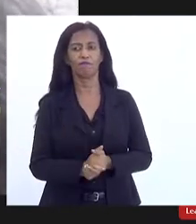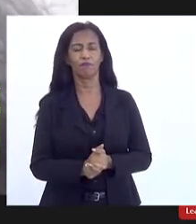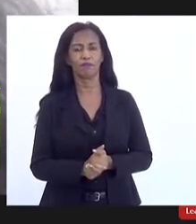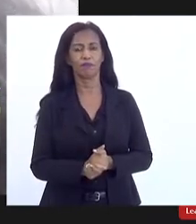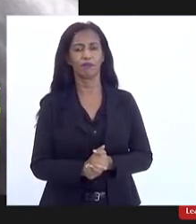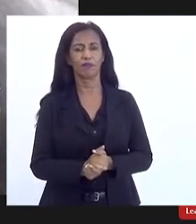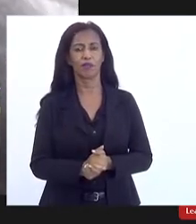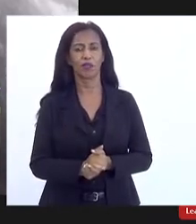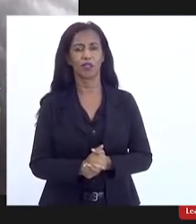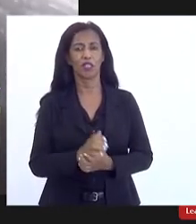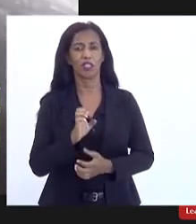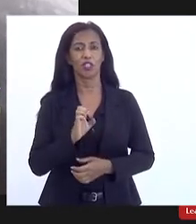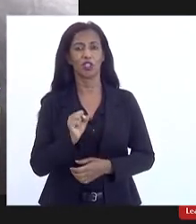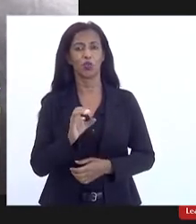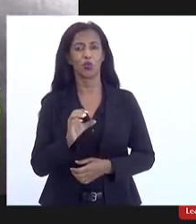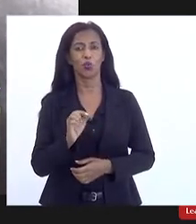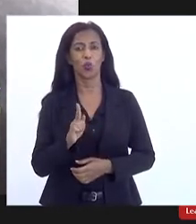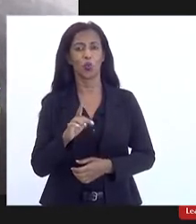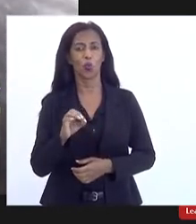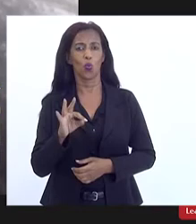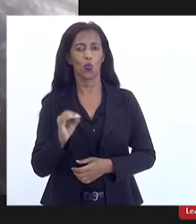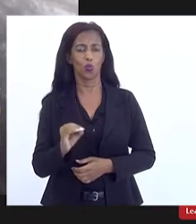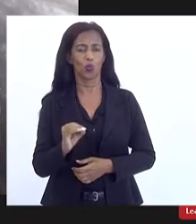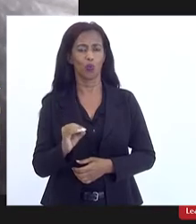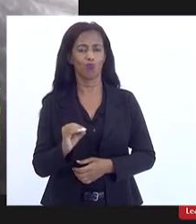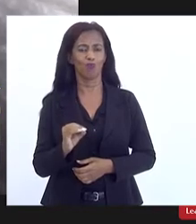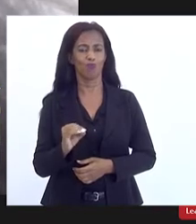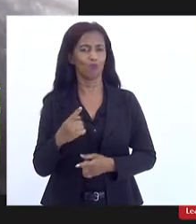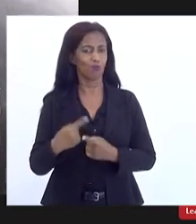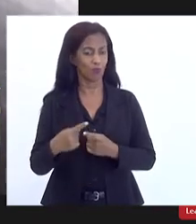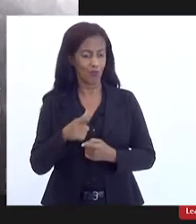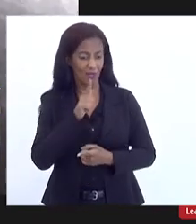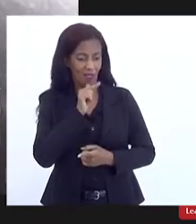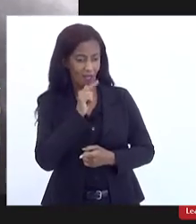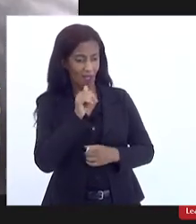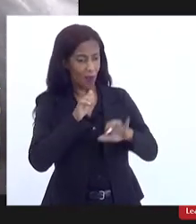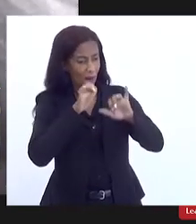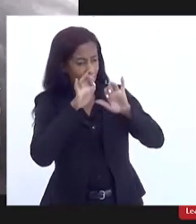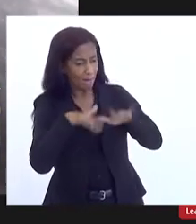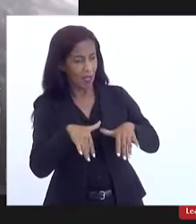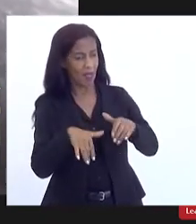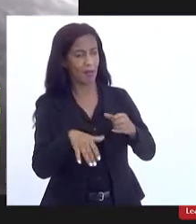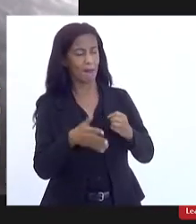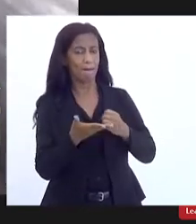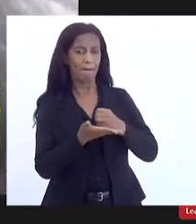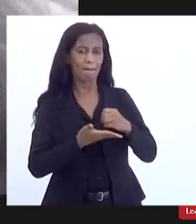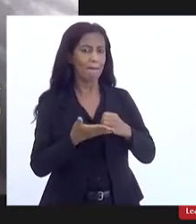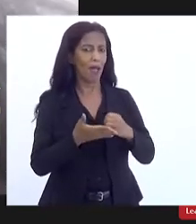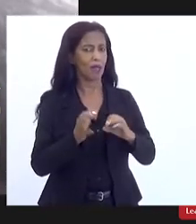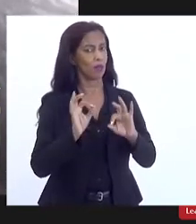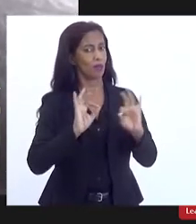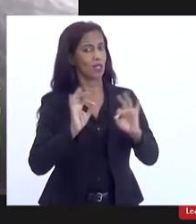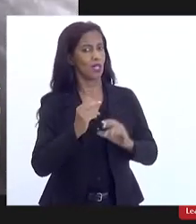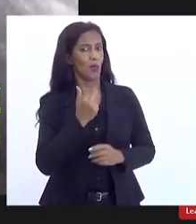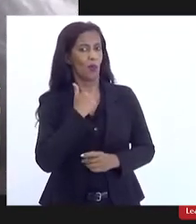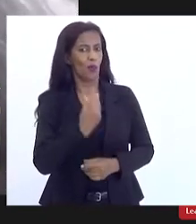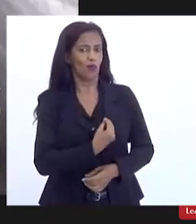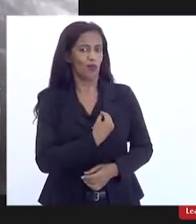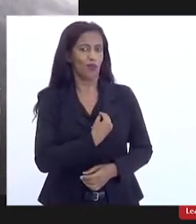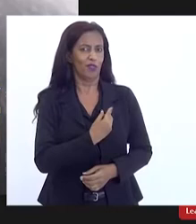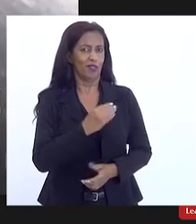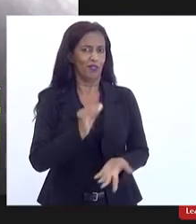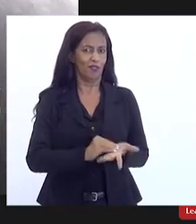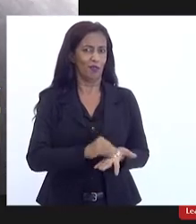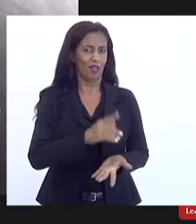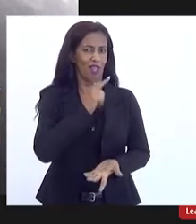querido esgotamento sanitário porque a água é um bem básico ninguém vive sem água e aí a